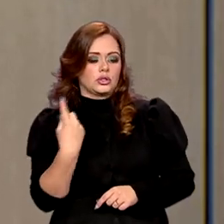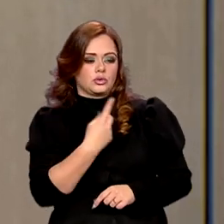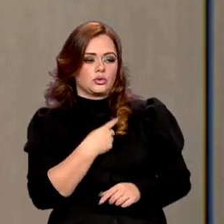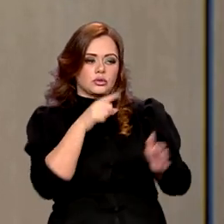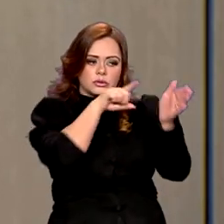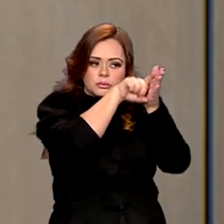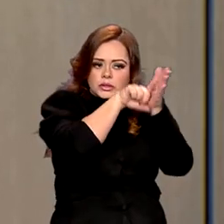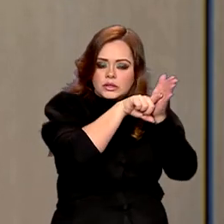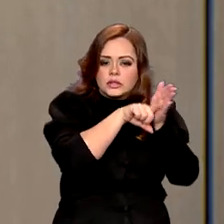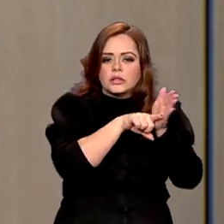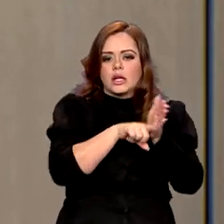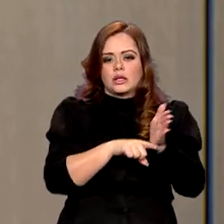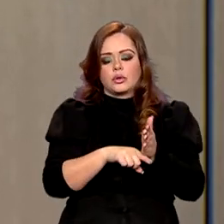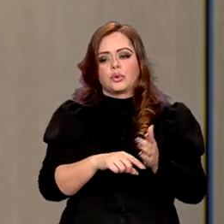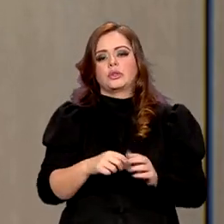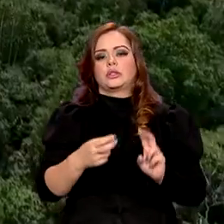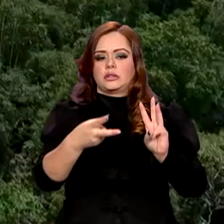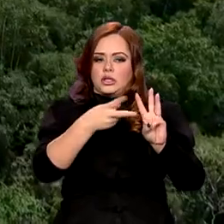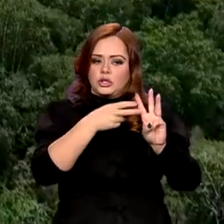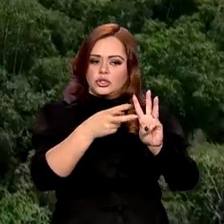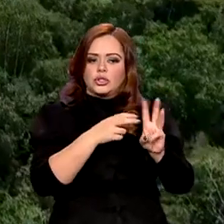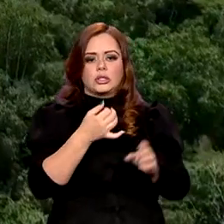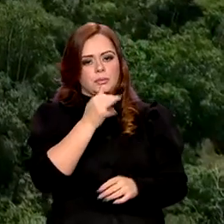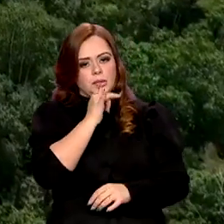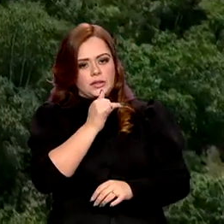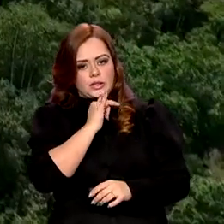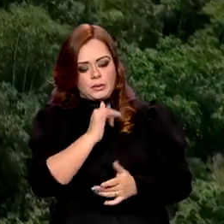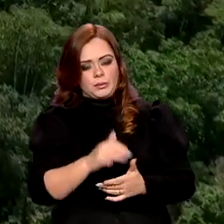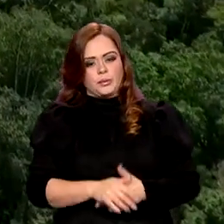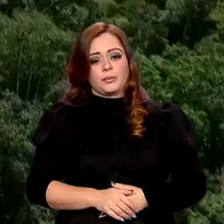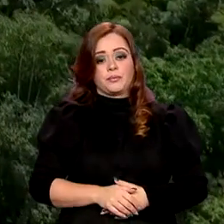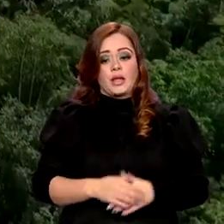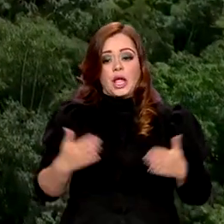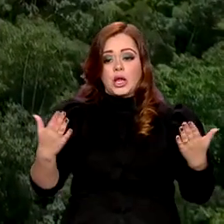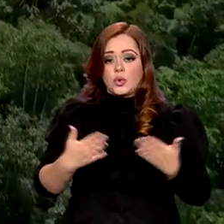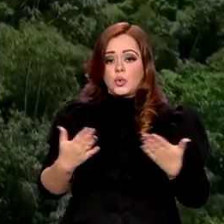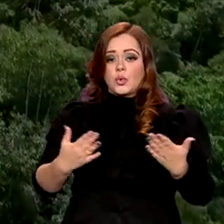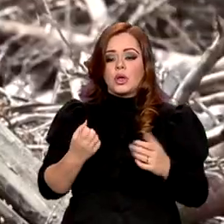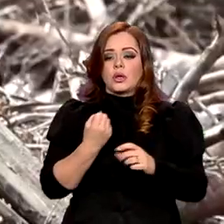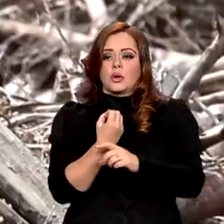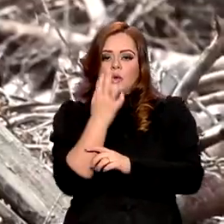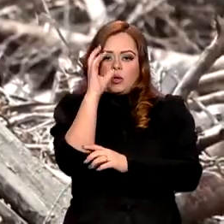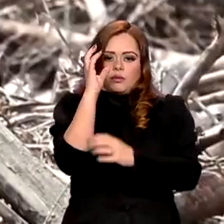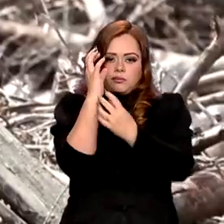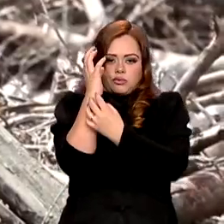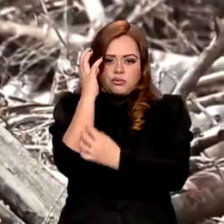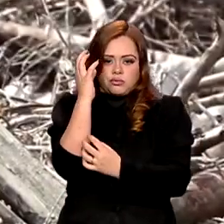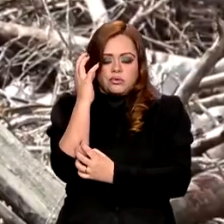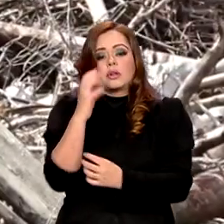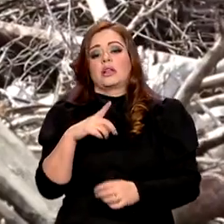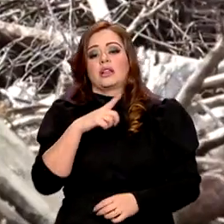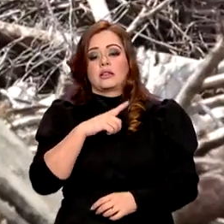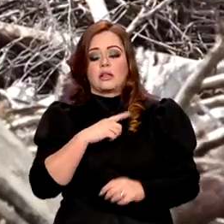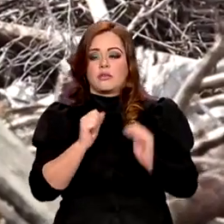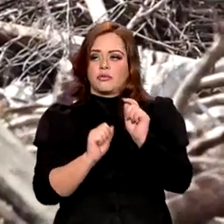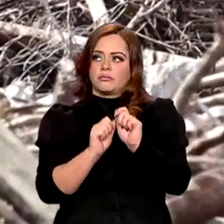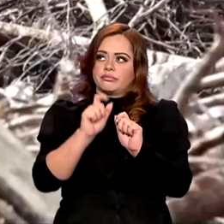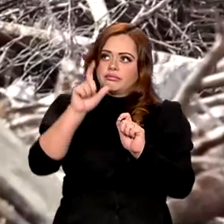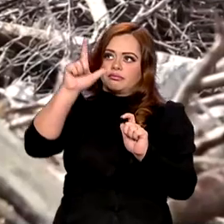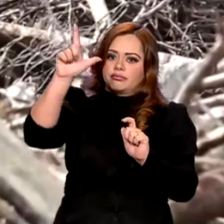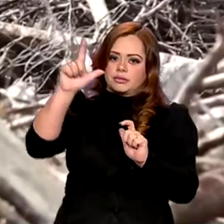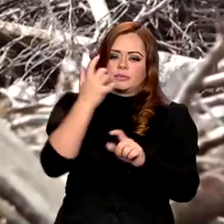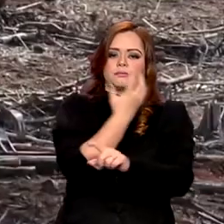indígenas, áreas públicas não destinadas. Já no Cerrado, segundo o maior bioma do país, houve um aumento no desmatamento.